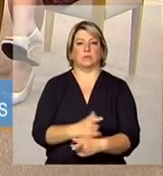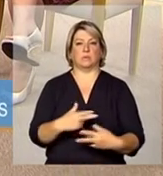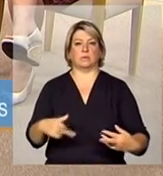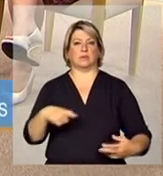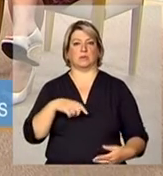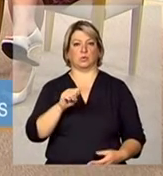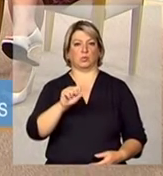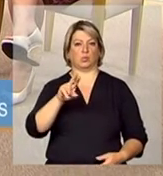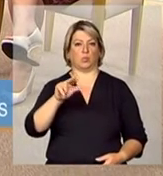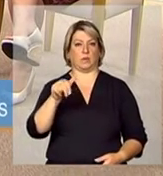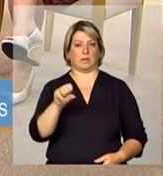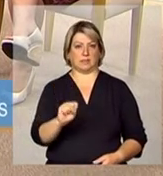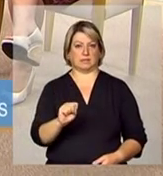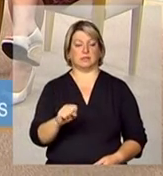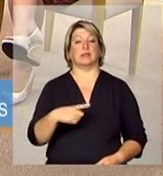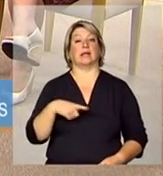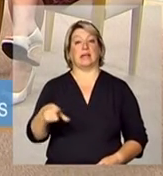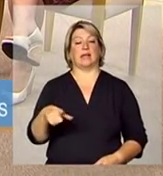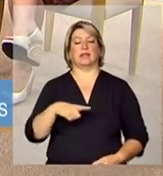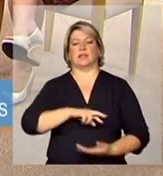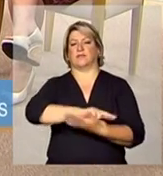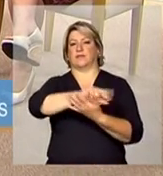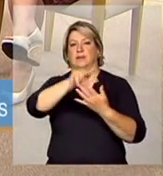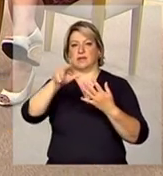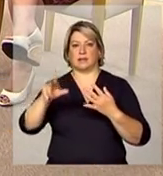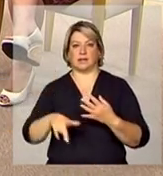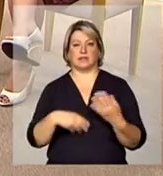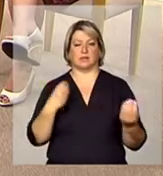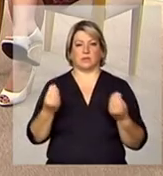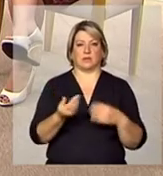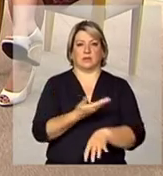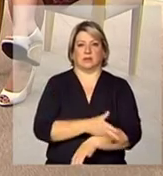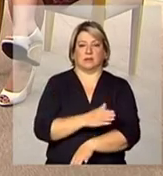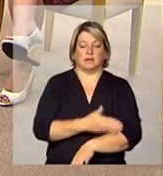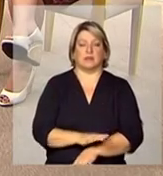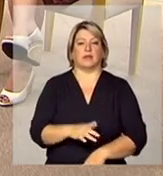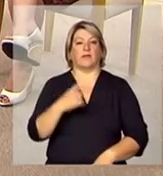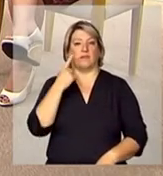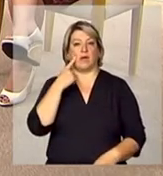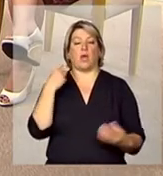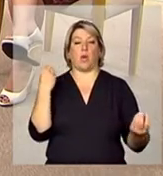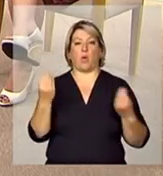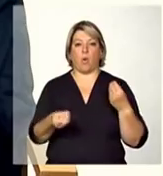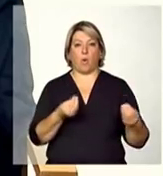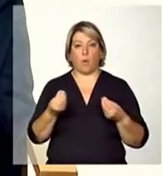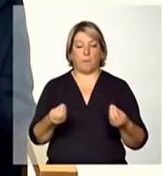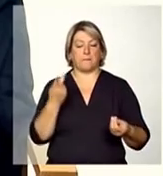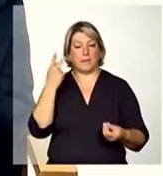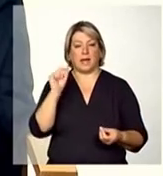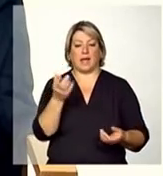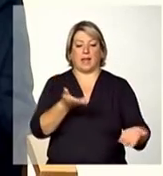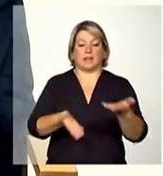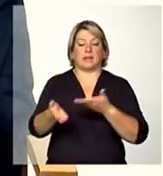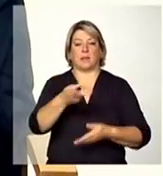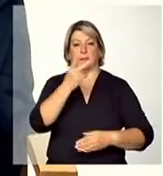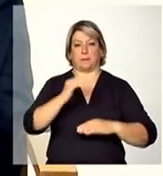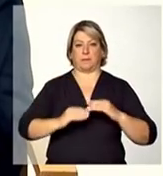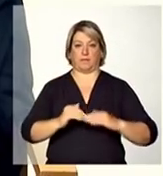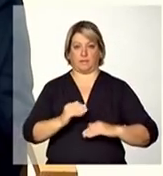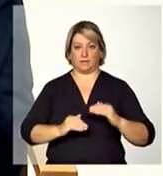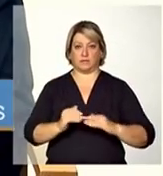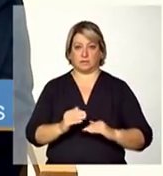organizado em vários níveis de capacitação e ele prevê conteúdos de capacitação para o atendimento dos profissionais